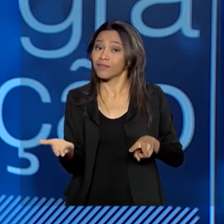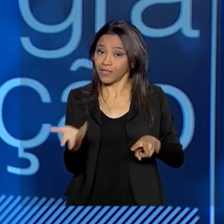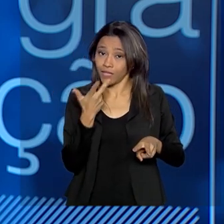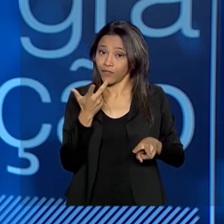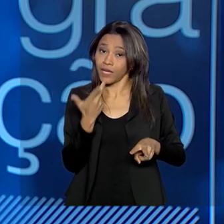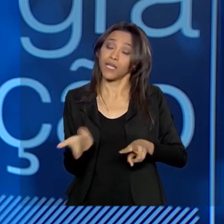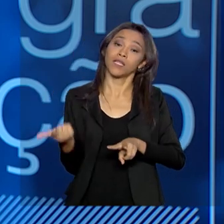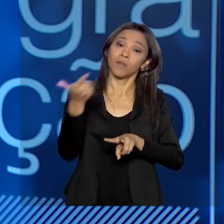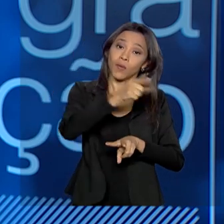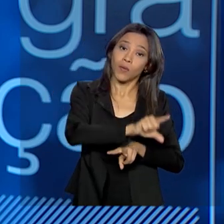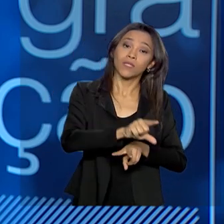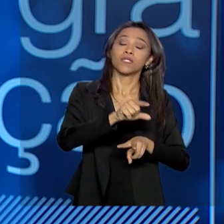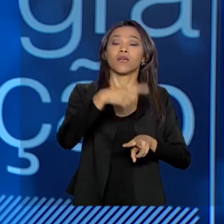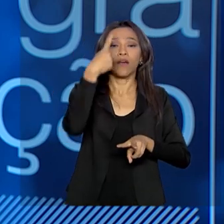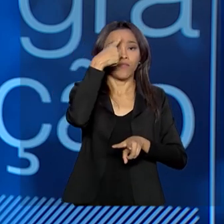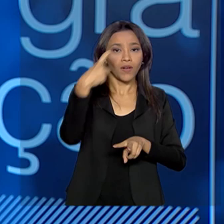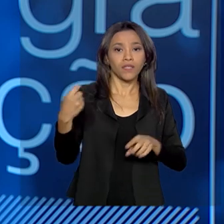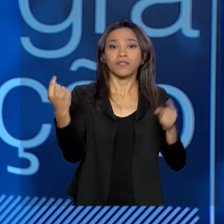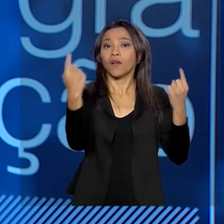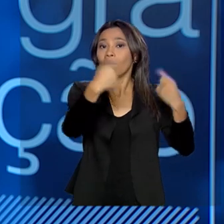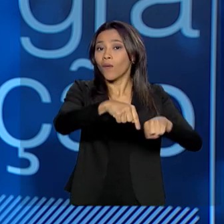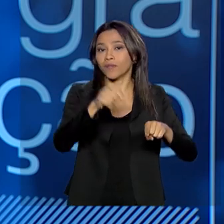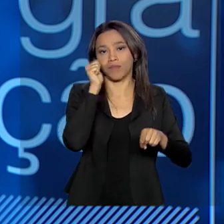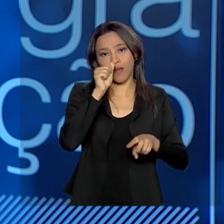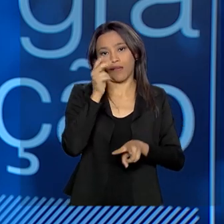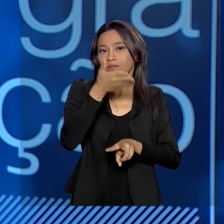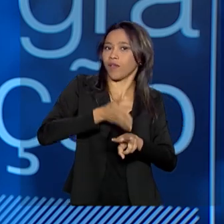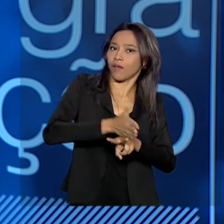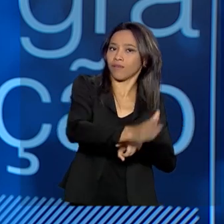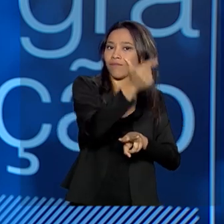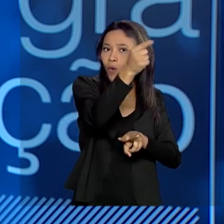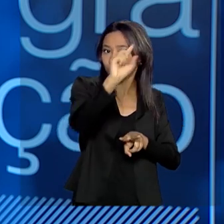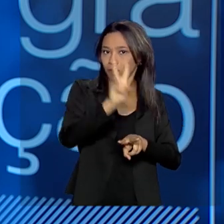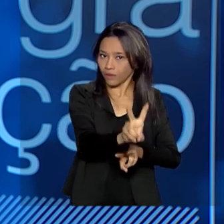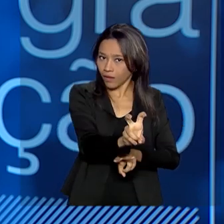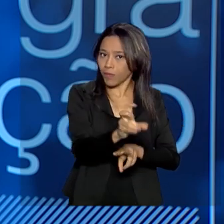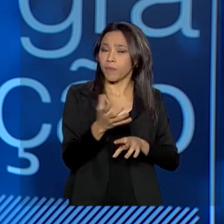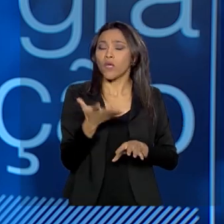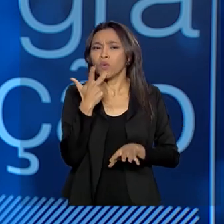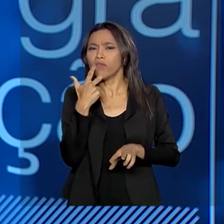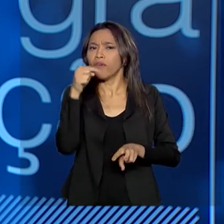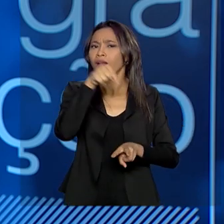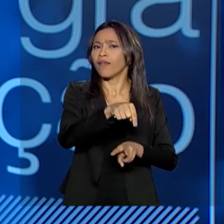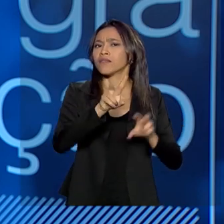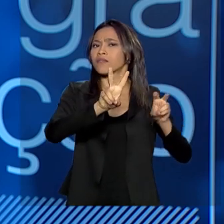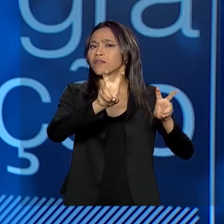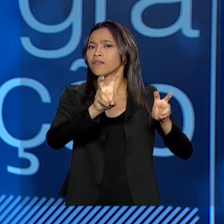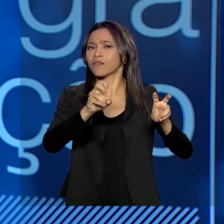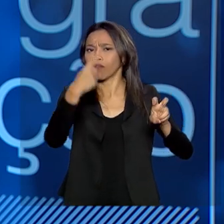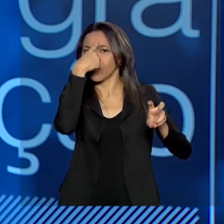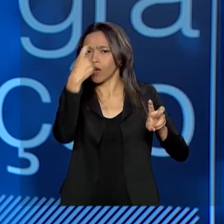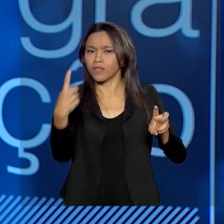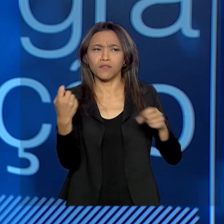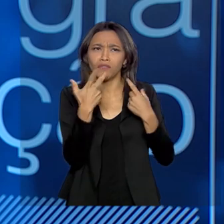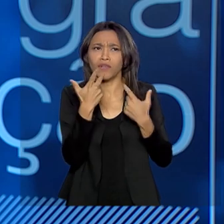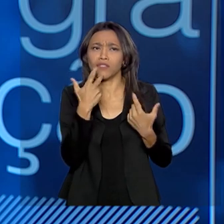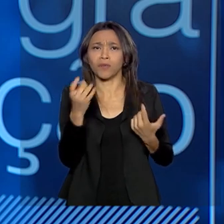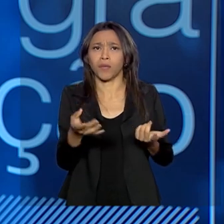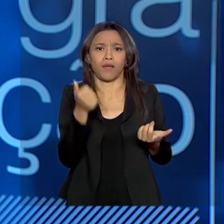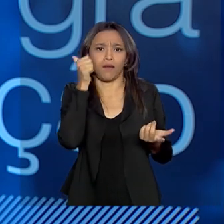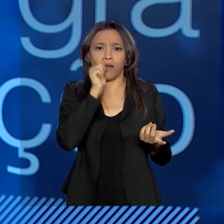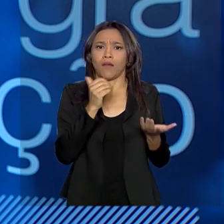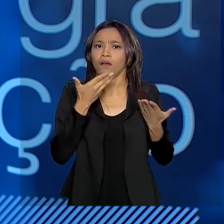momento, e falei da violência contra a mulher. Quando eu digo que nós estamos falando da violência contra a mulher, nós não estamos falando de questão de gênero.